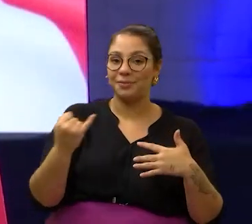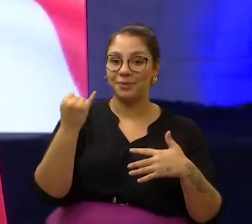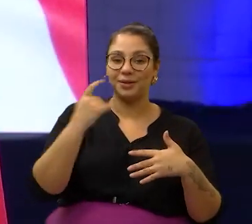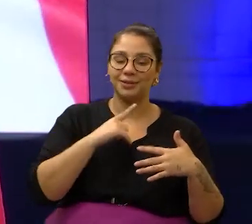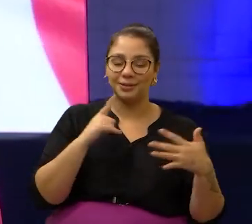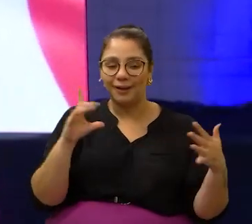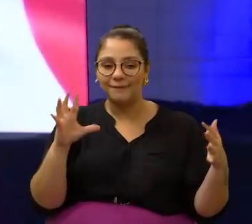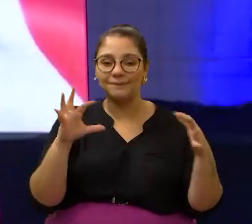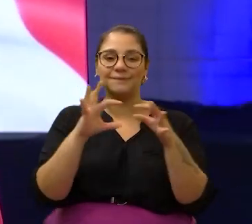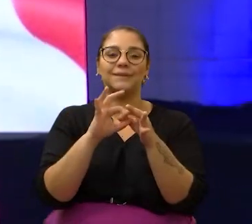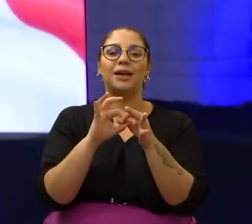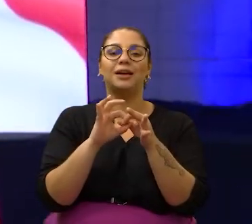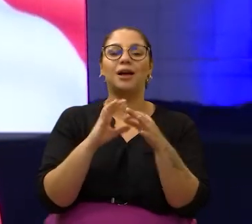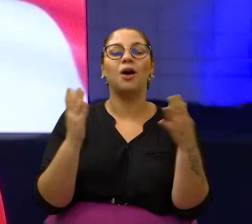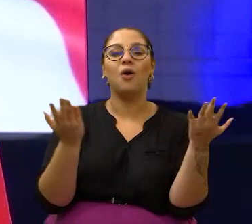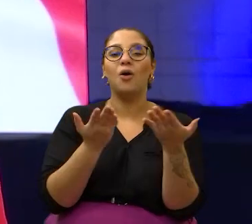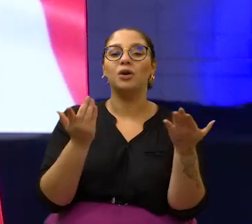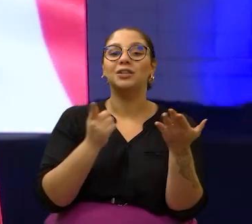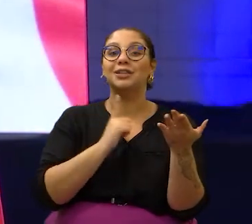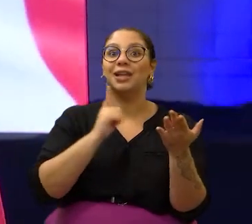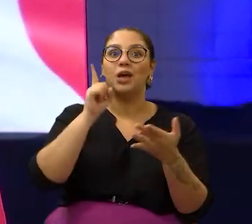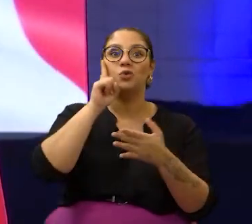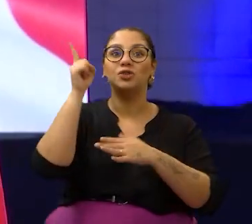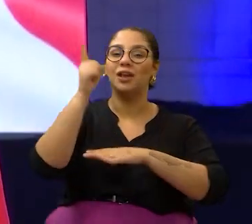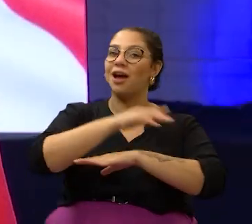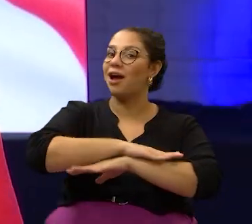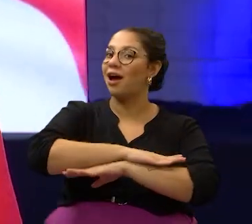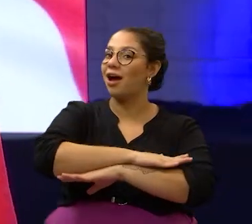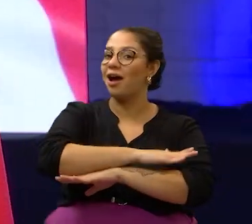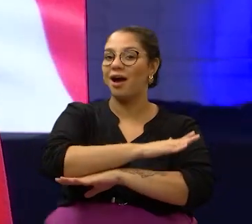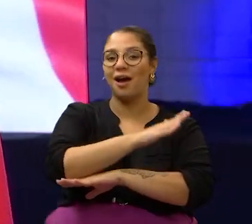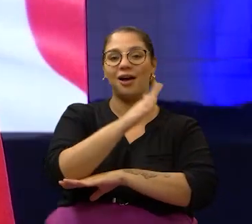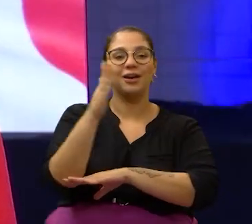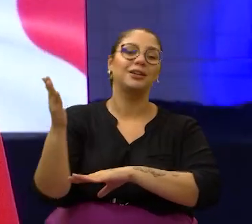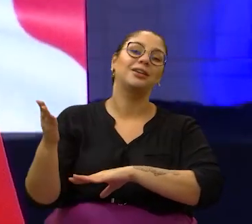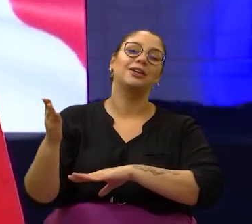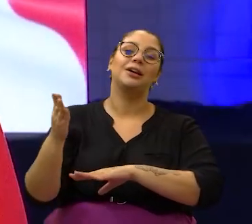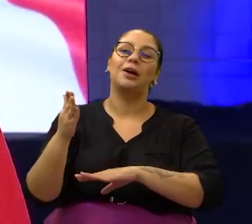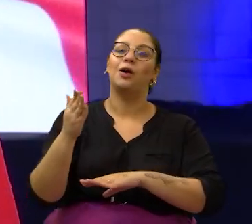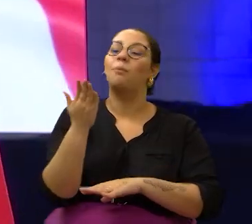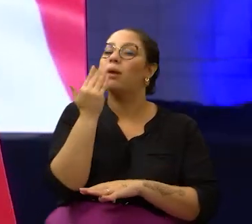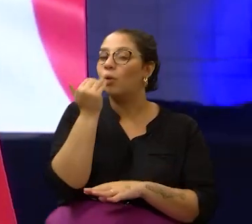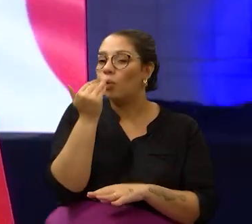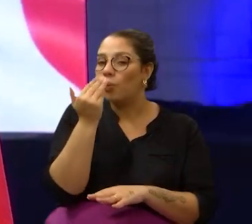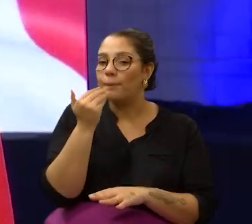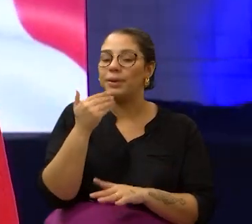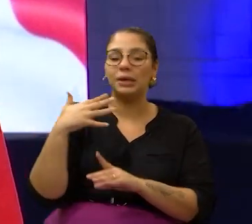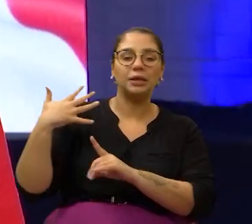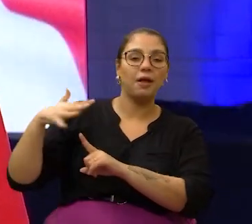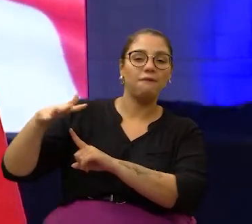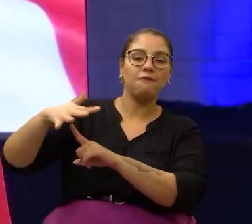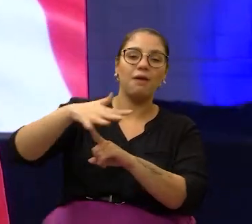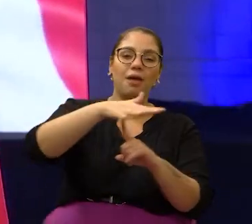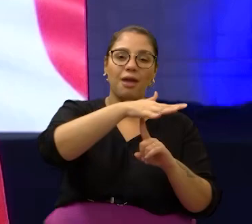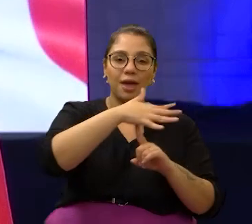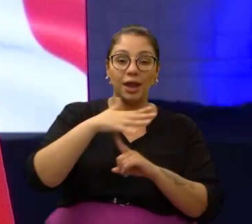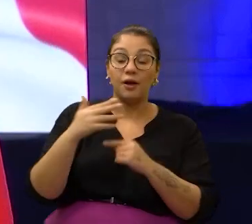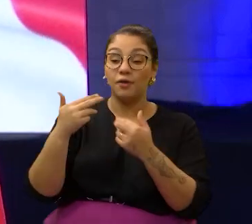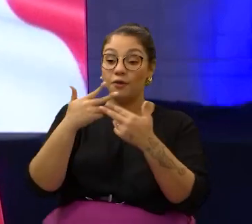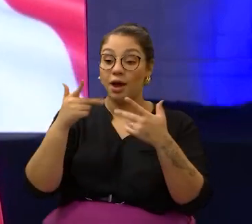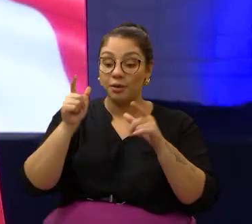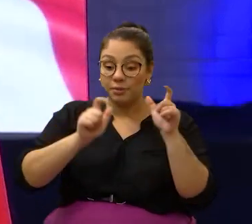nossa, junto com eles. Hoje tivemos aqui o dia todo de uma feira gastronômica com diversos